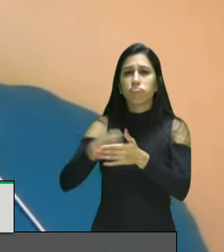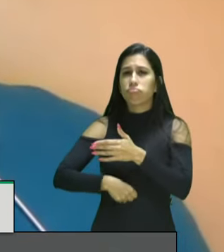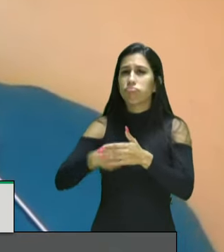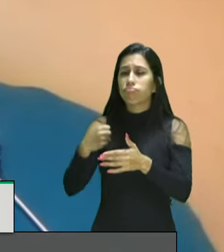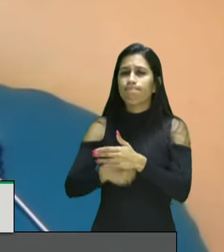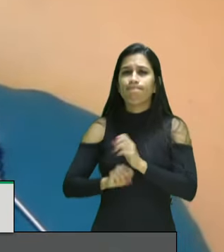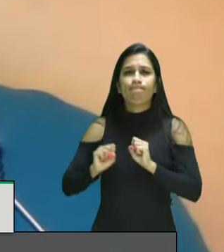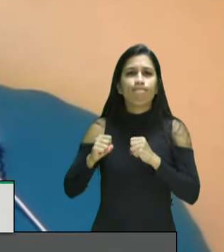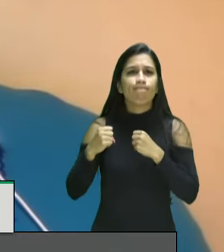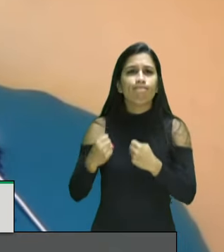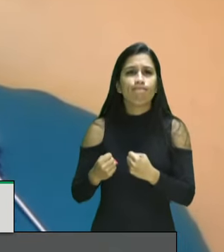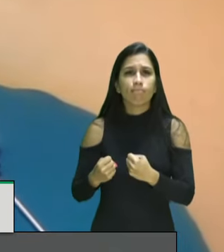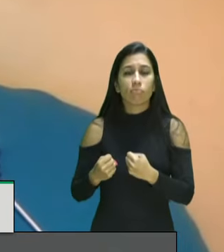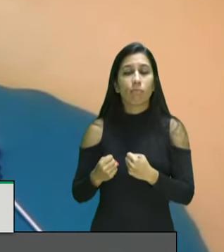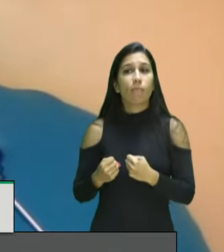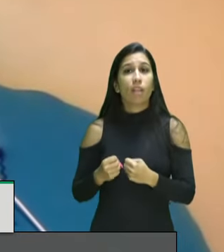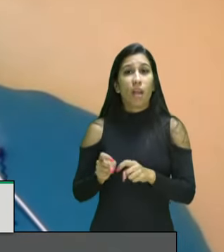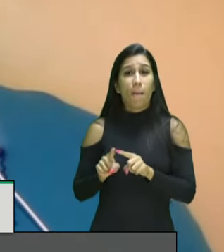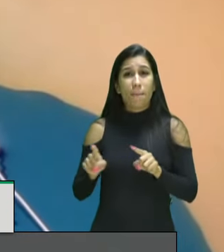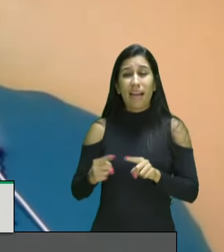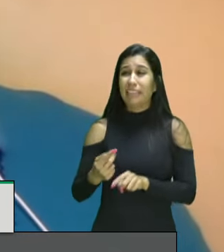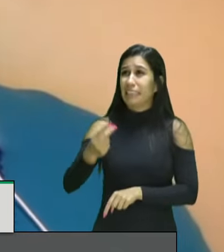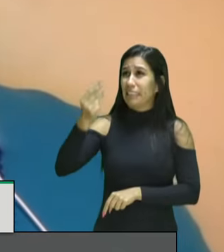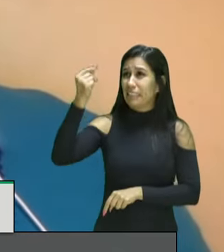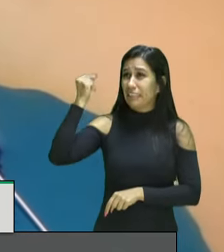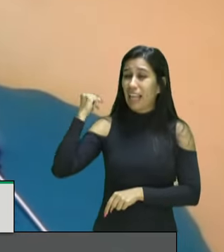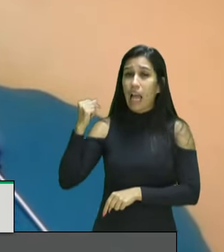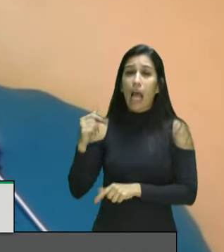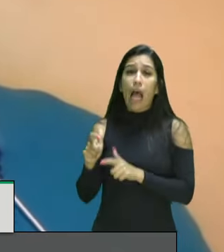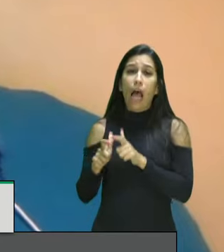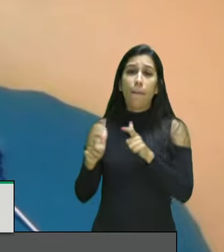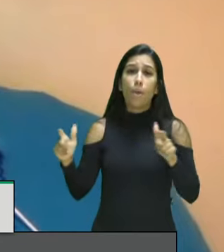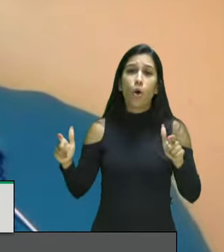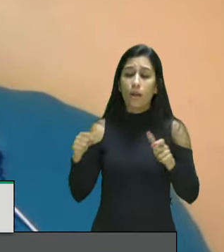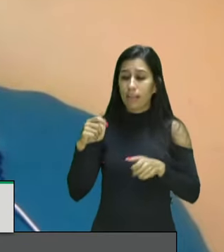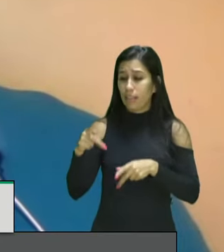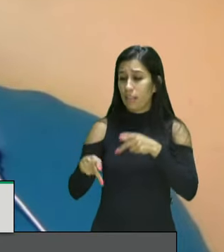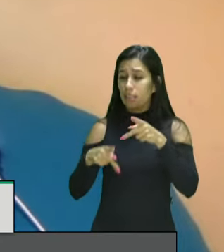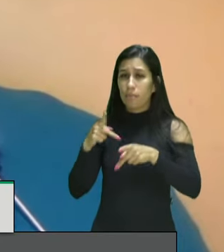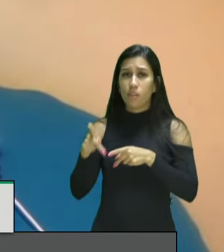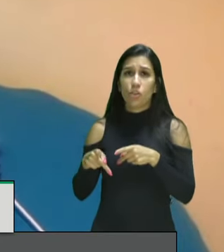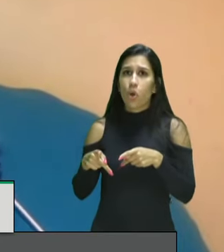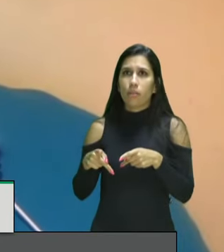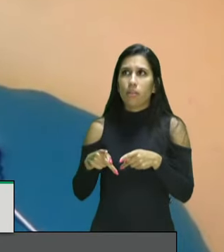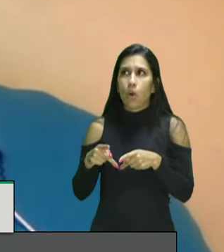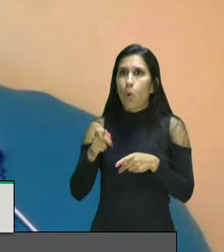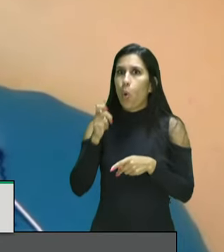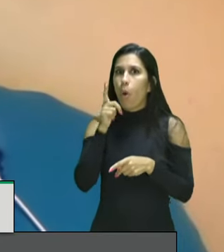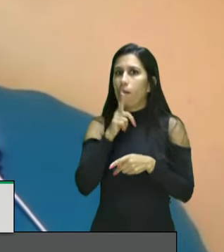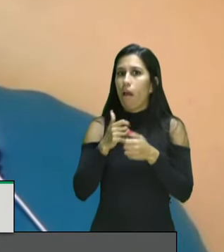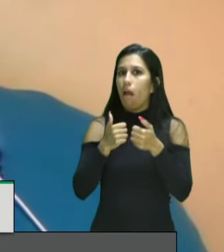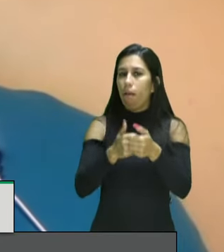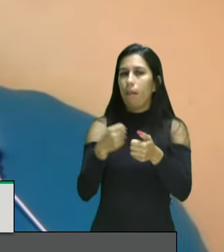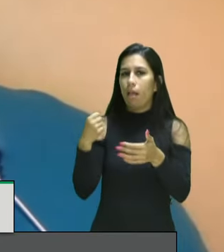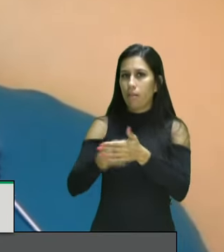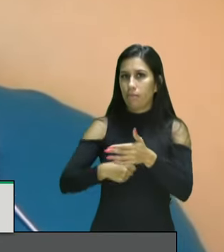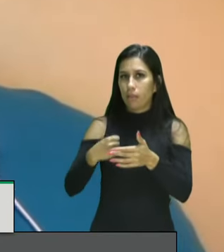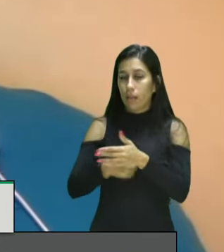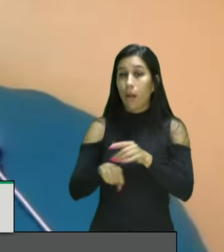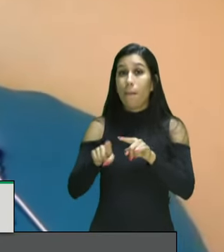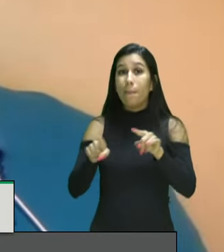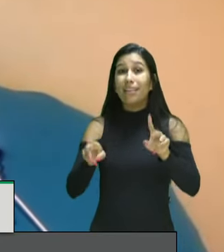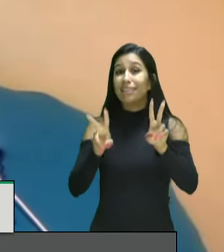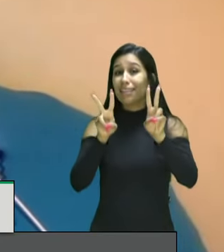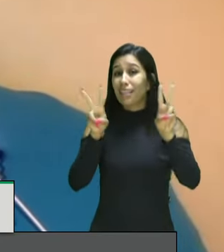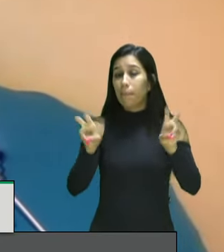infelizmente tal bandeira não foi abraçada em conjunto pelos movimentos pela redemocratização razão pela qual a temática da segurança pública foi